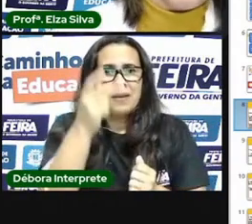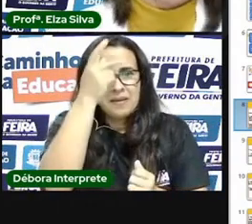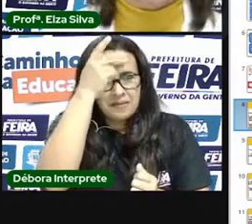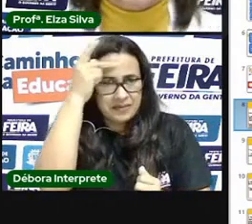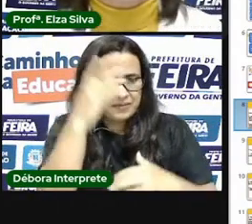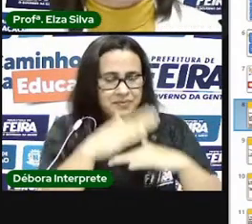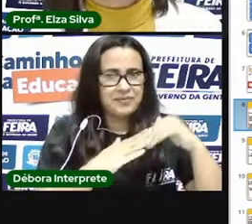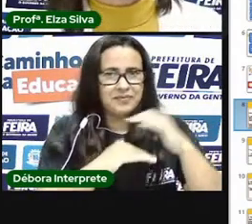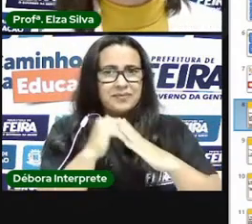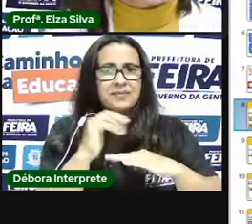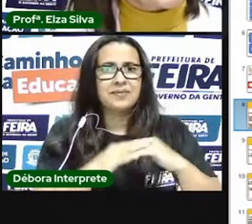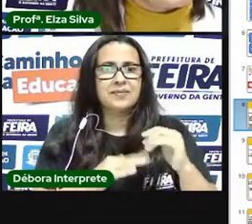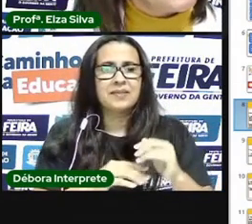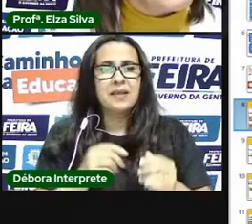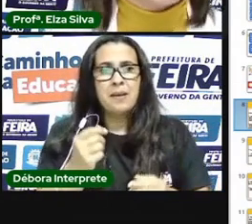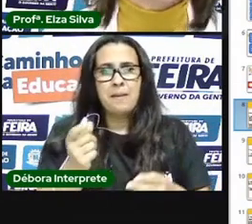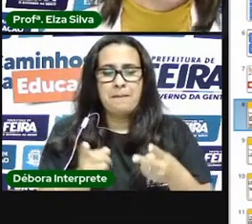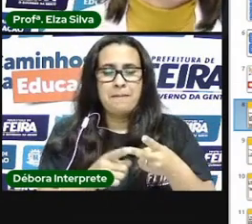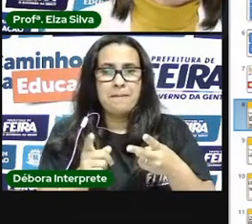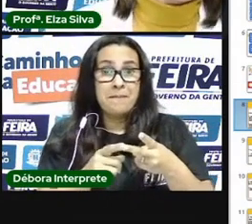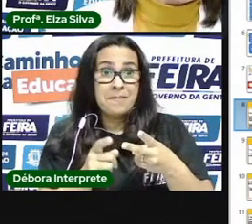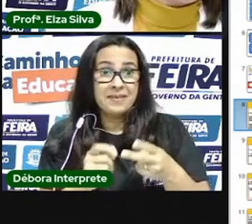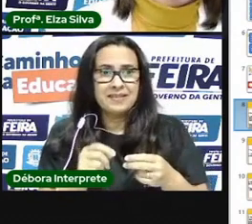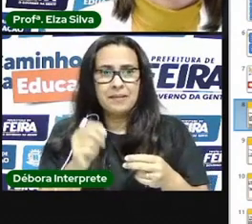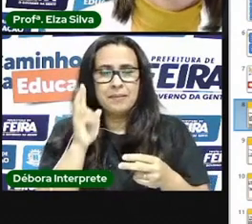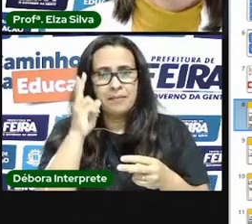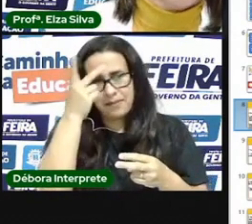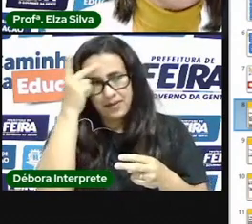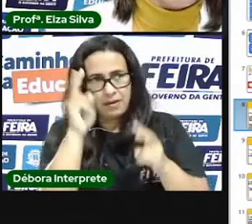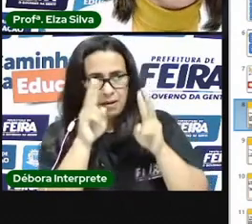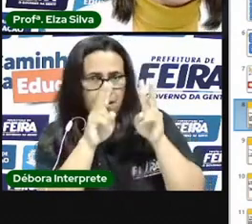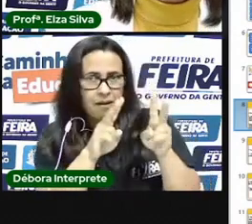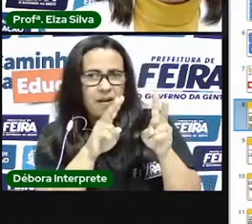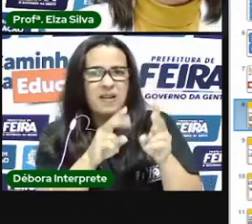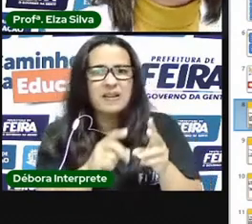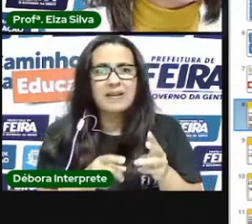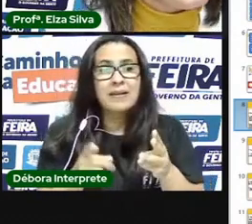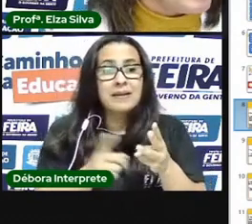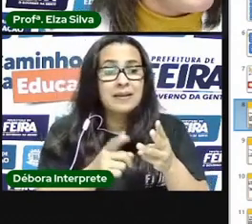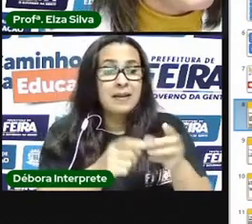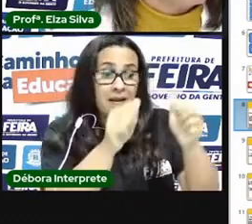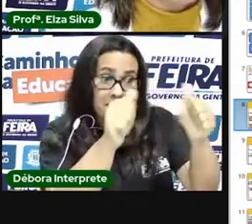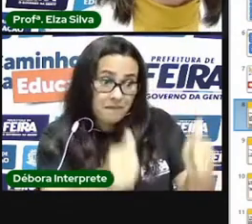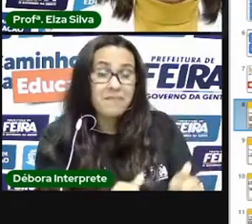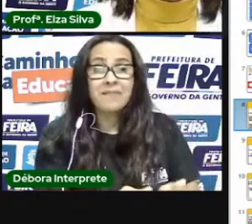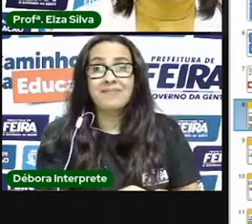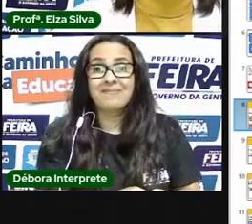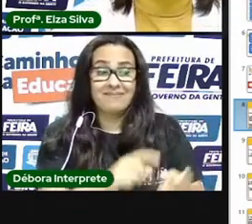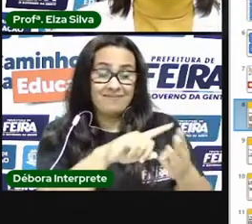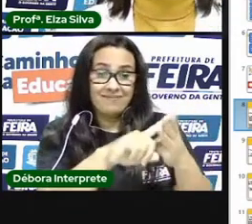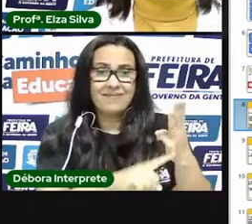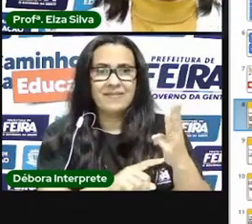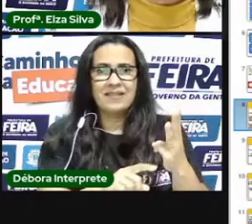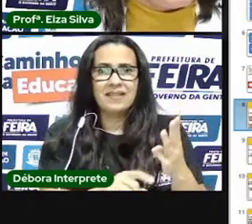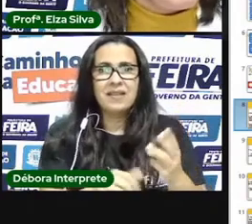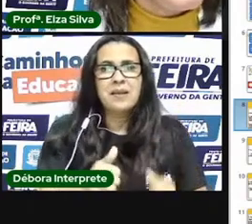Ora, o artista, como vocês já sabem, é aquele que cria a obra. E como é que ele cria a obra? Ele parte do